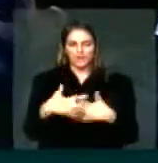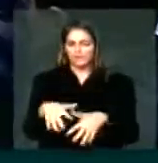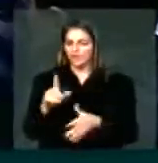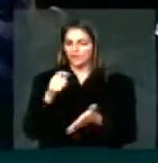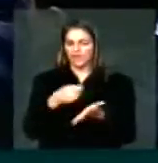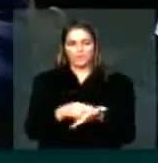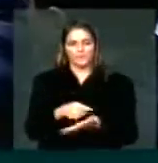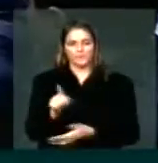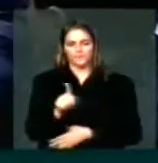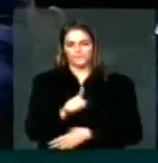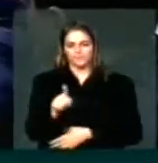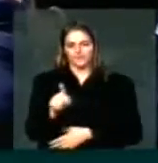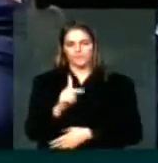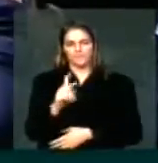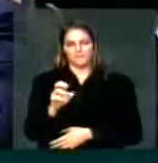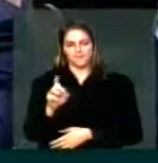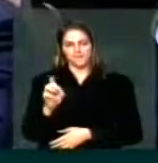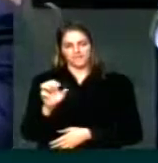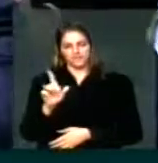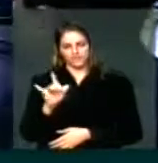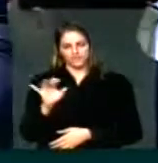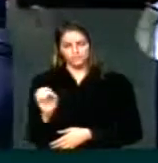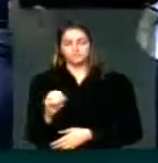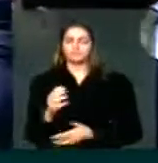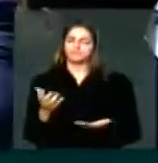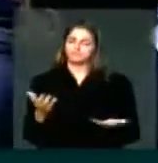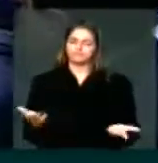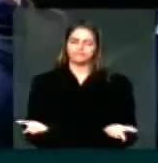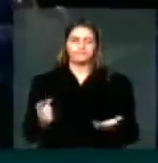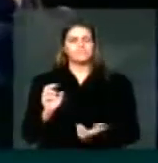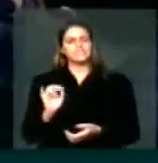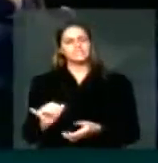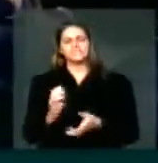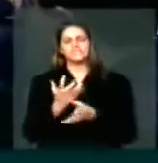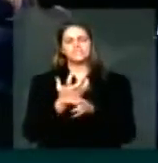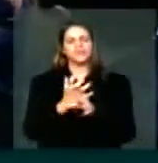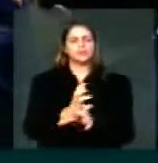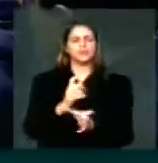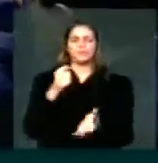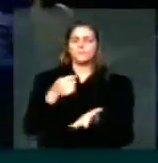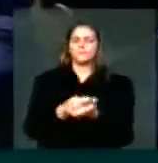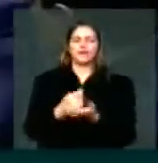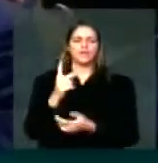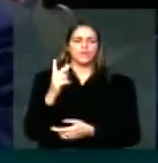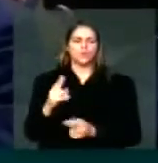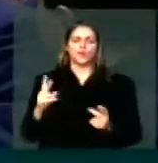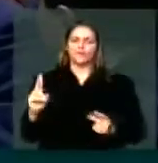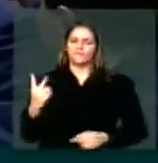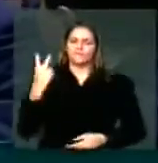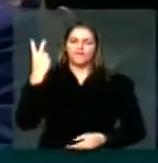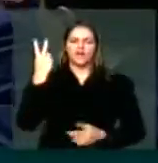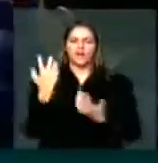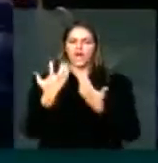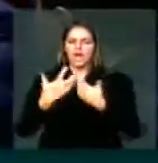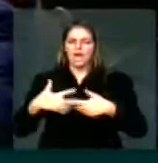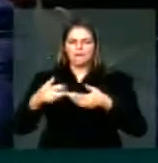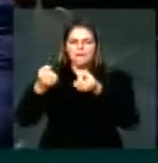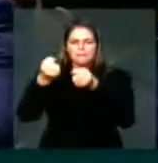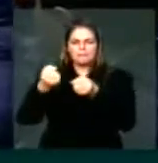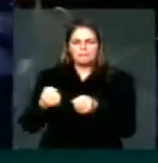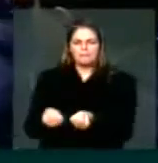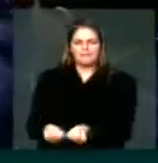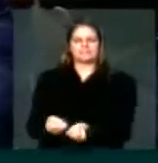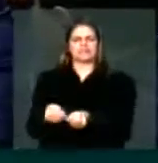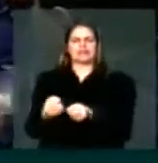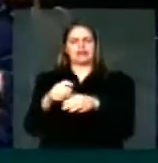paga aquele eixo. Ou seja, não é justo um caminhão vazio pagar o mesmo pedágio de um caminhão carregado, cobrar todos os